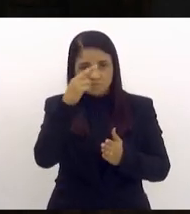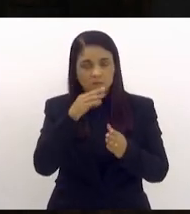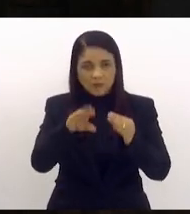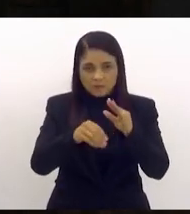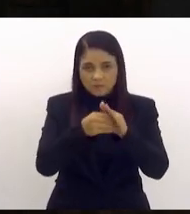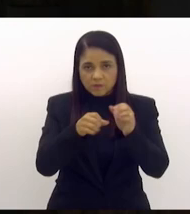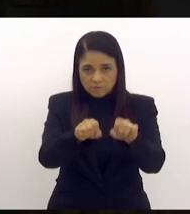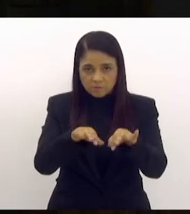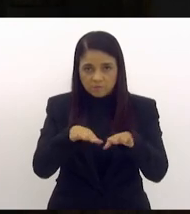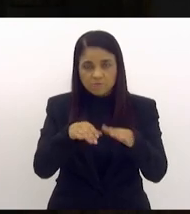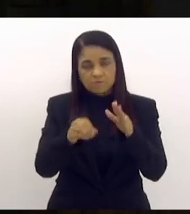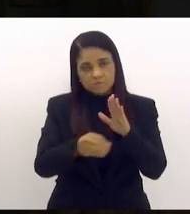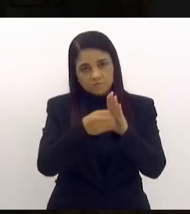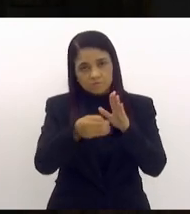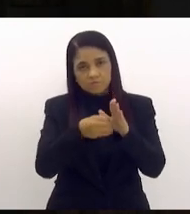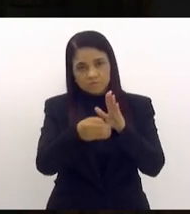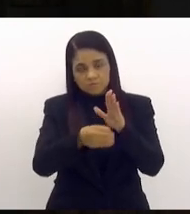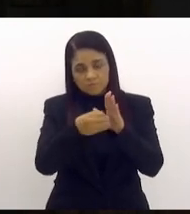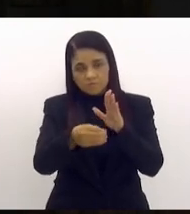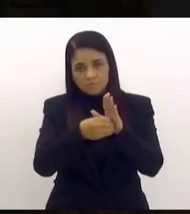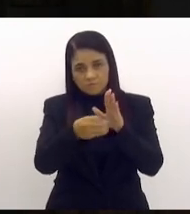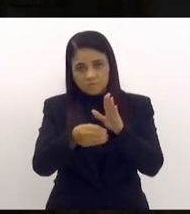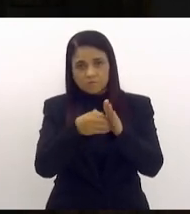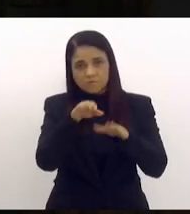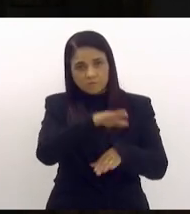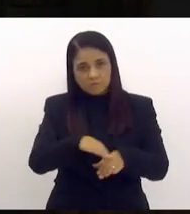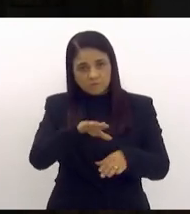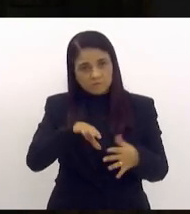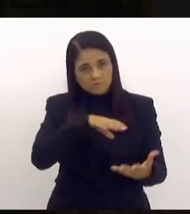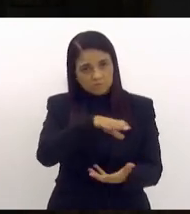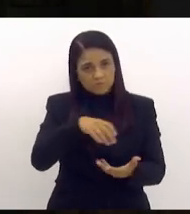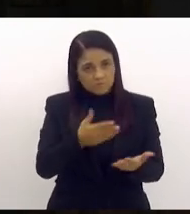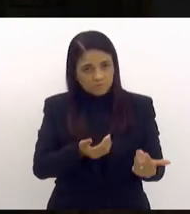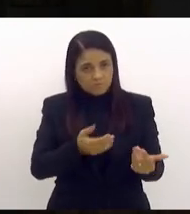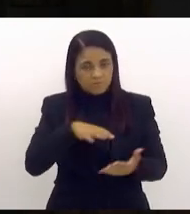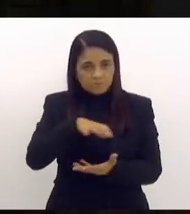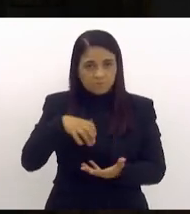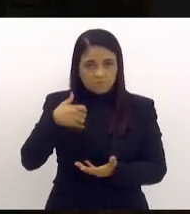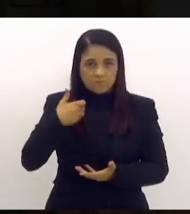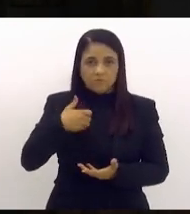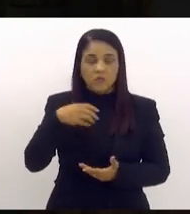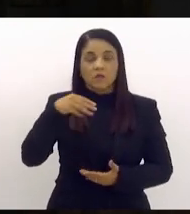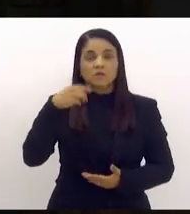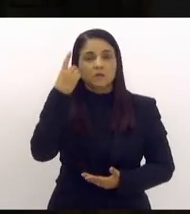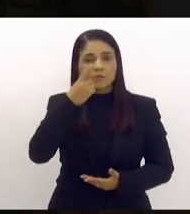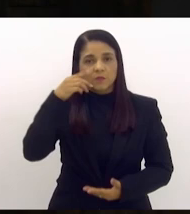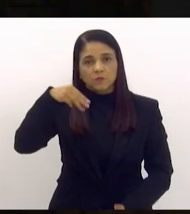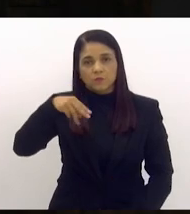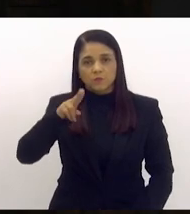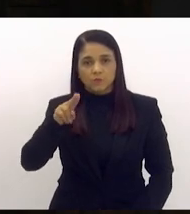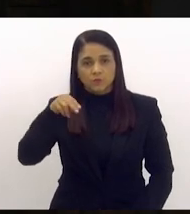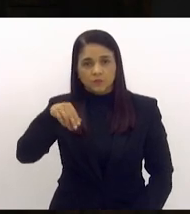plenário. Para emitir pareceres pela comissão da criança e do adolescente e da pessoa idosa, deputado Munir Neto.